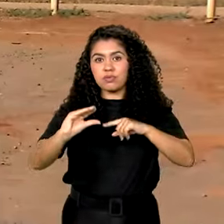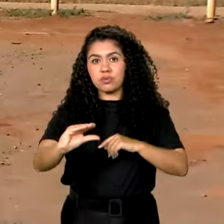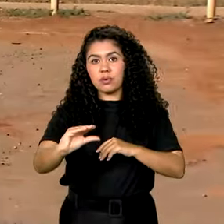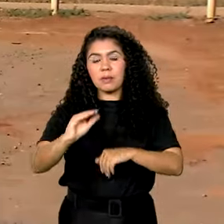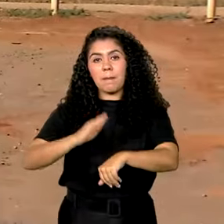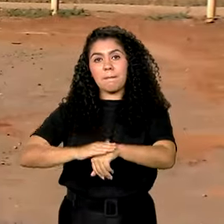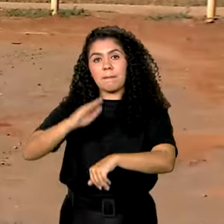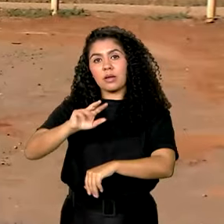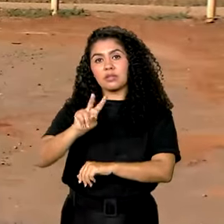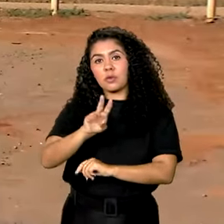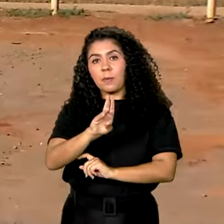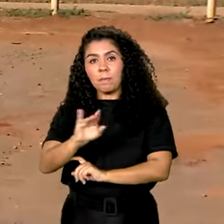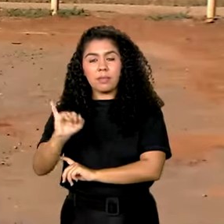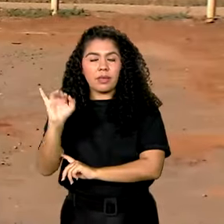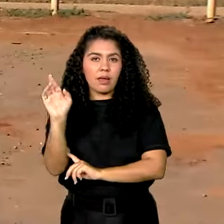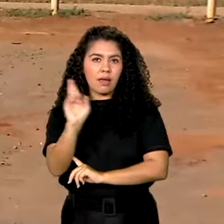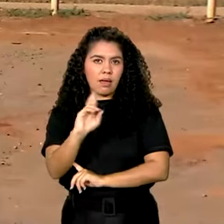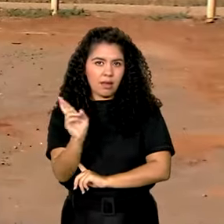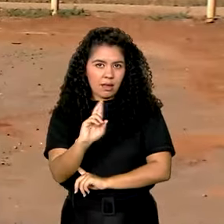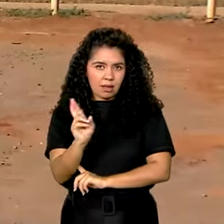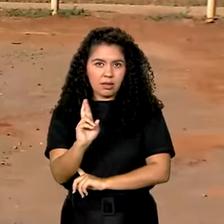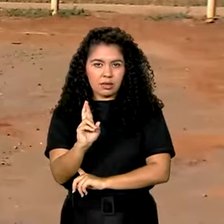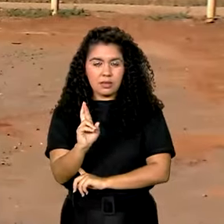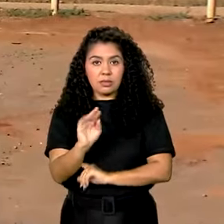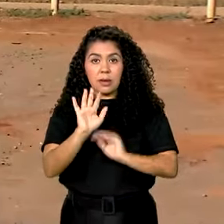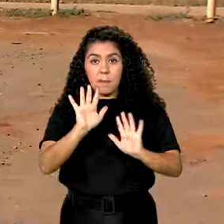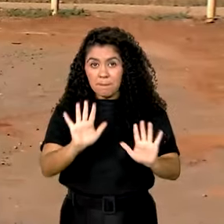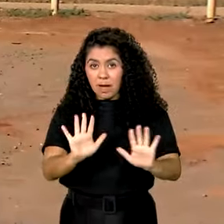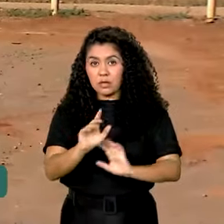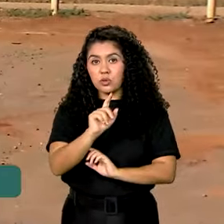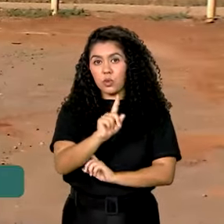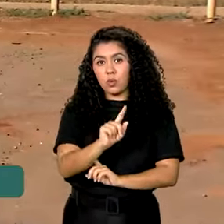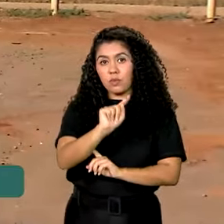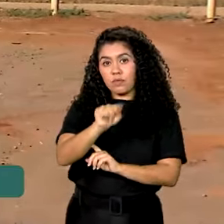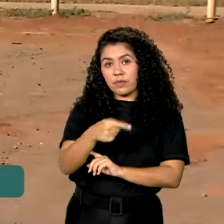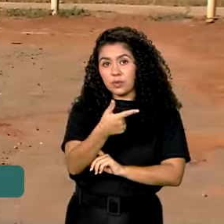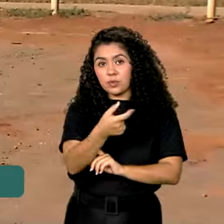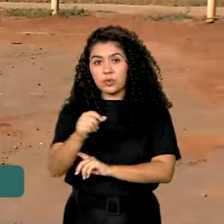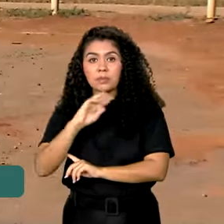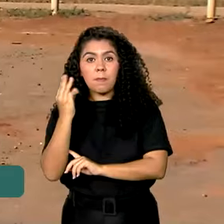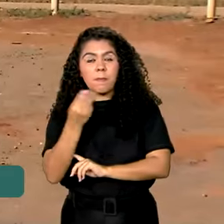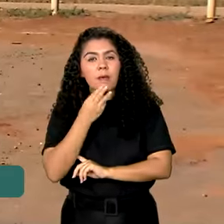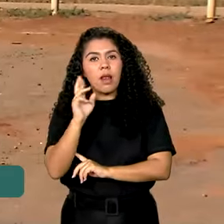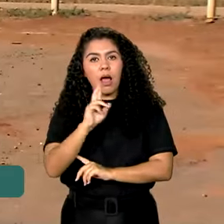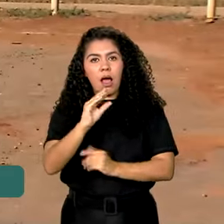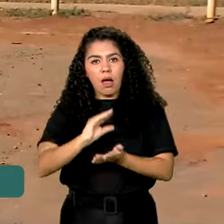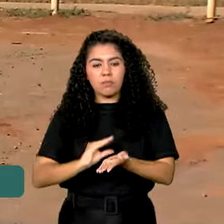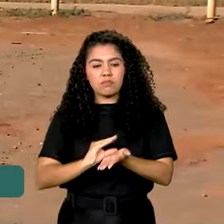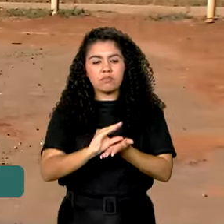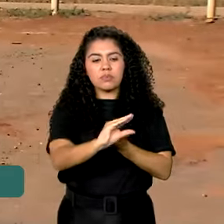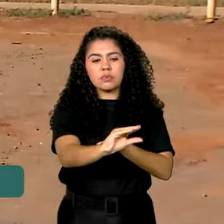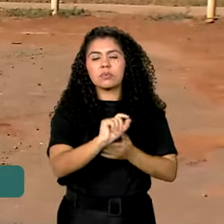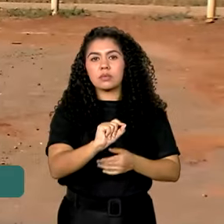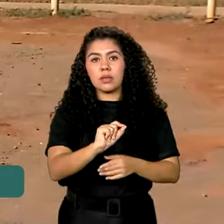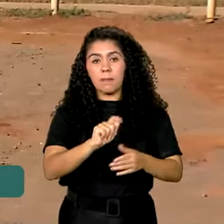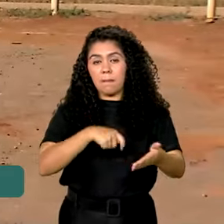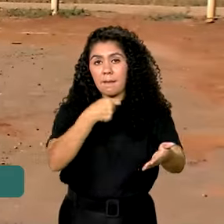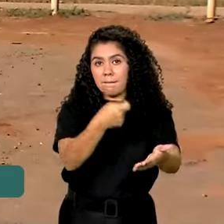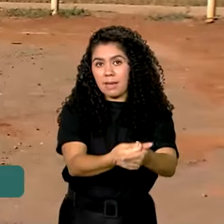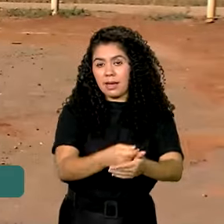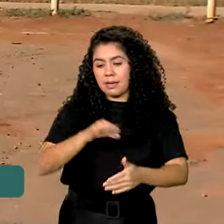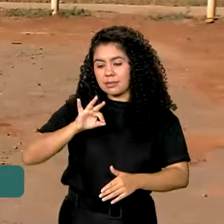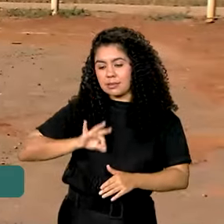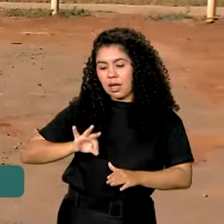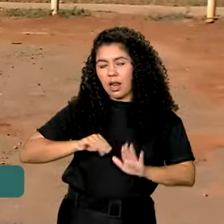2 bilhões de reais. Desse total, 1 bilhão e 200 milhões serão para garantir o pagamento de dois salários mínimos